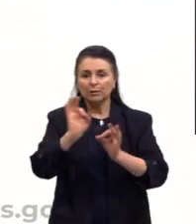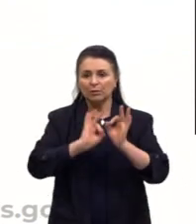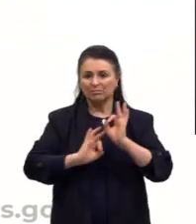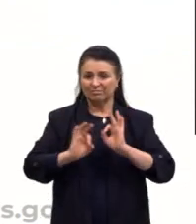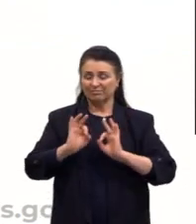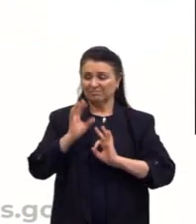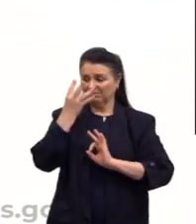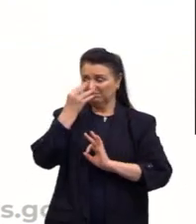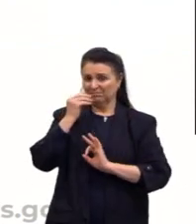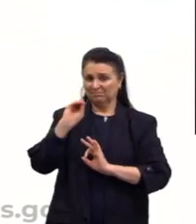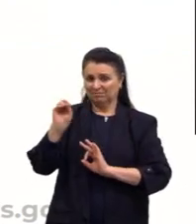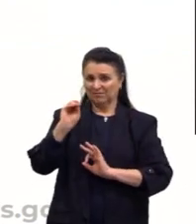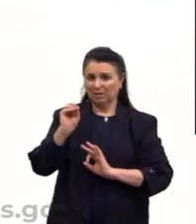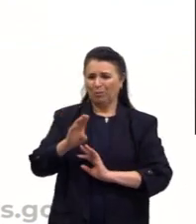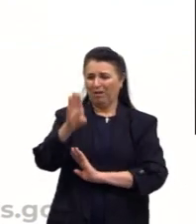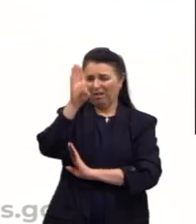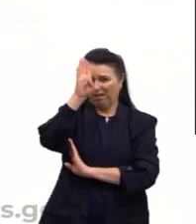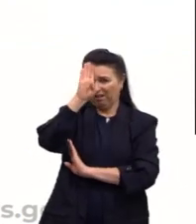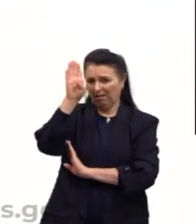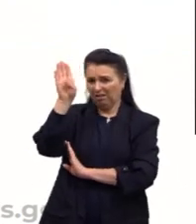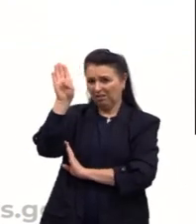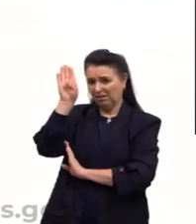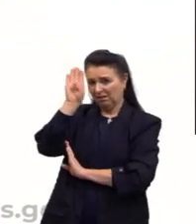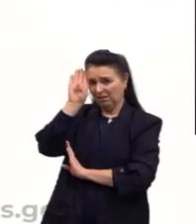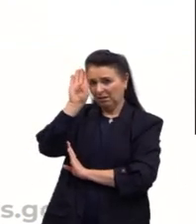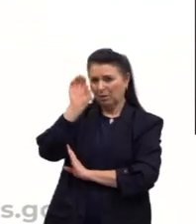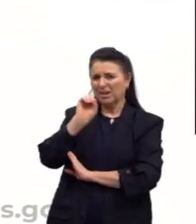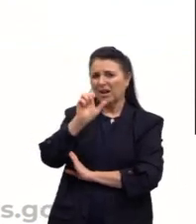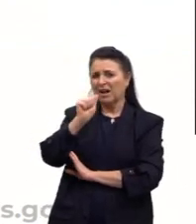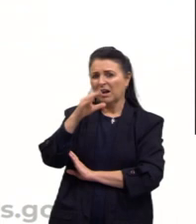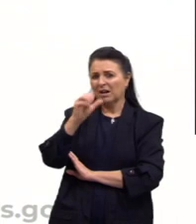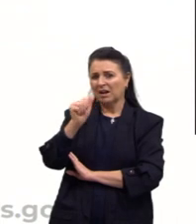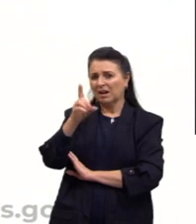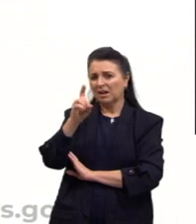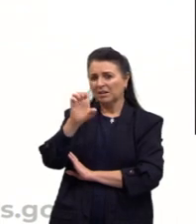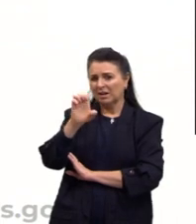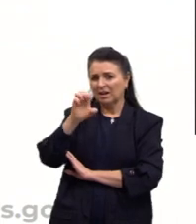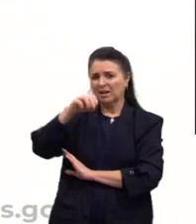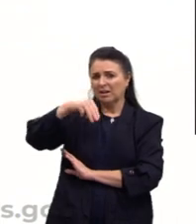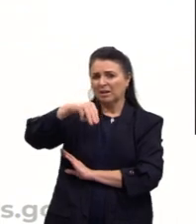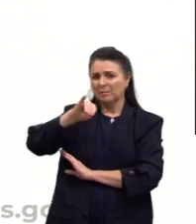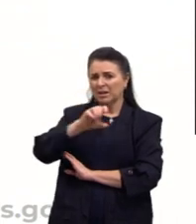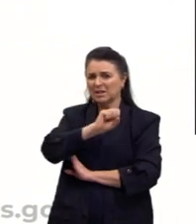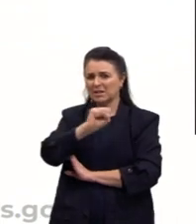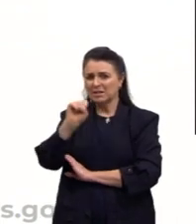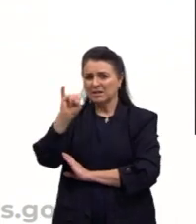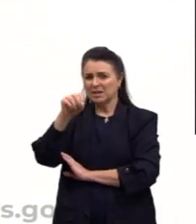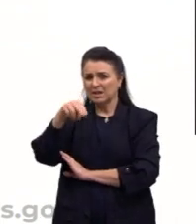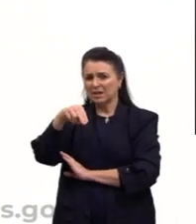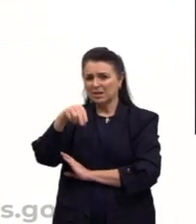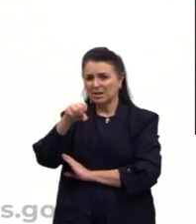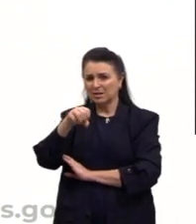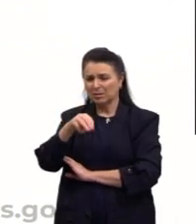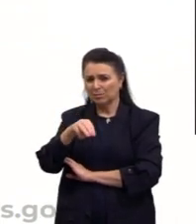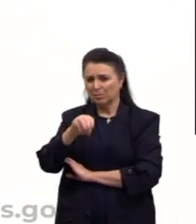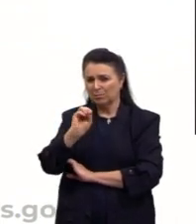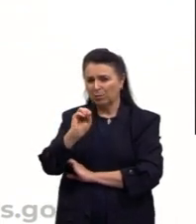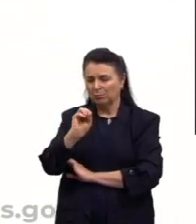ao academicismo. O que era esse academicismo? O que era o período? O período